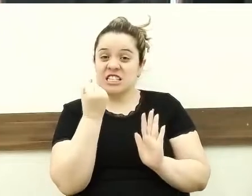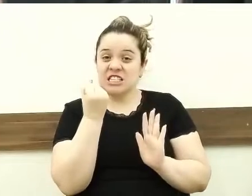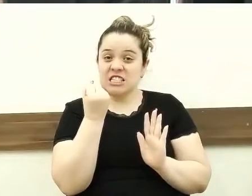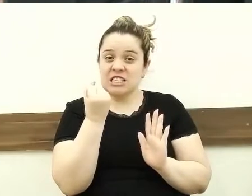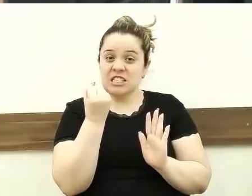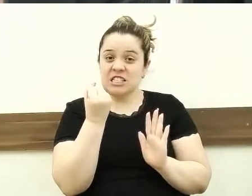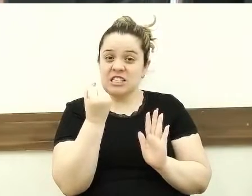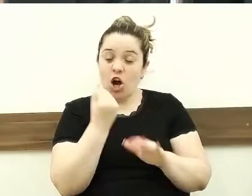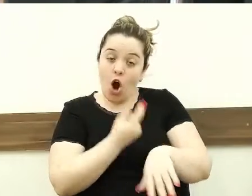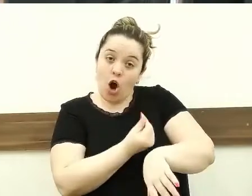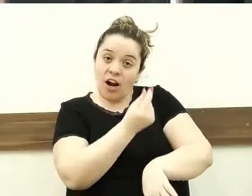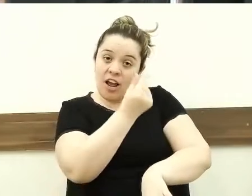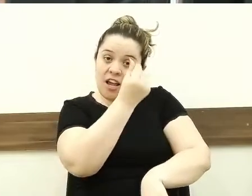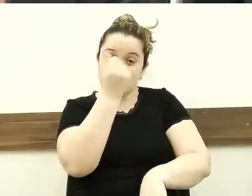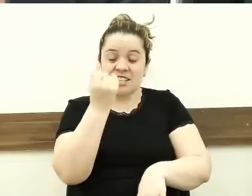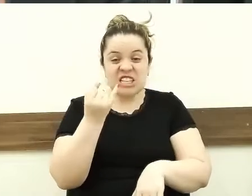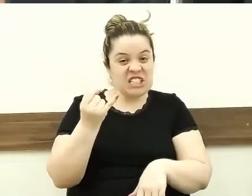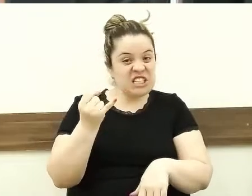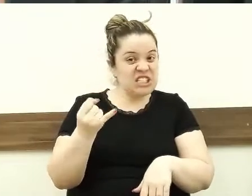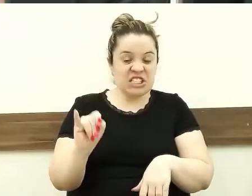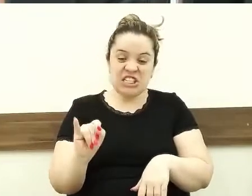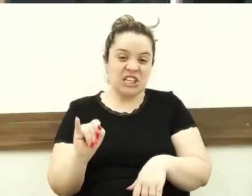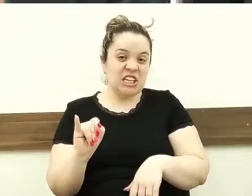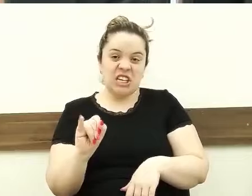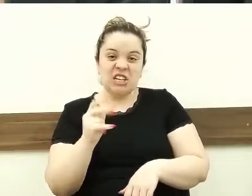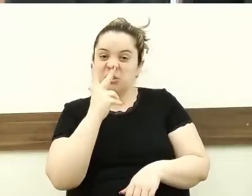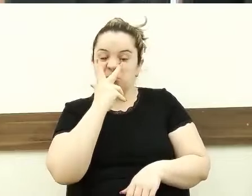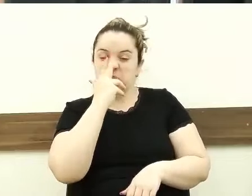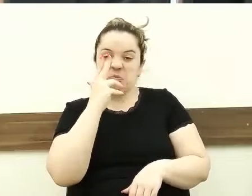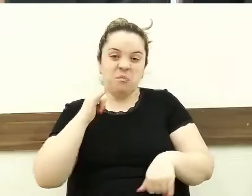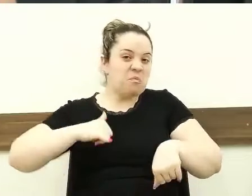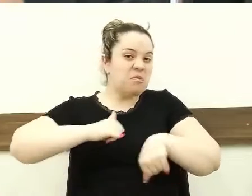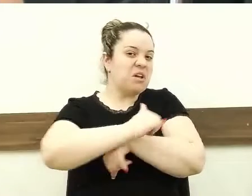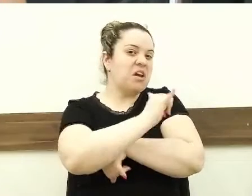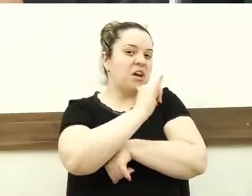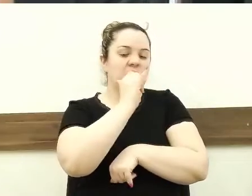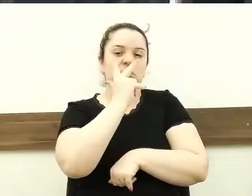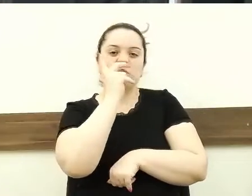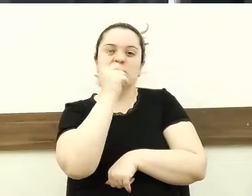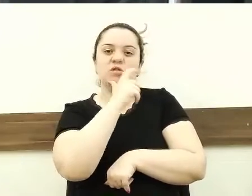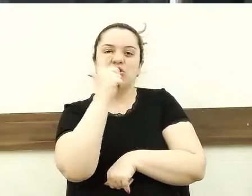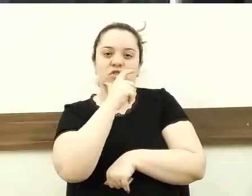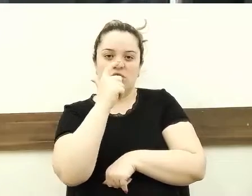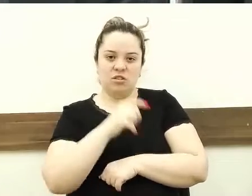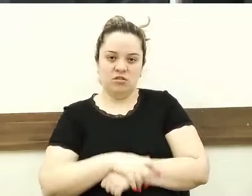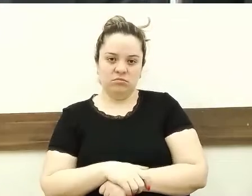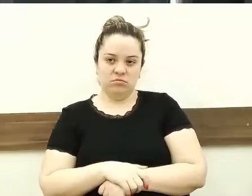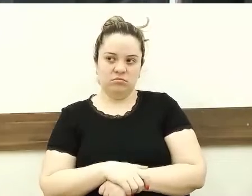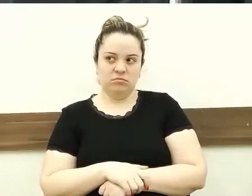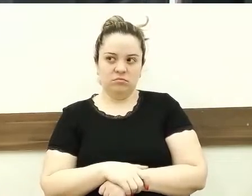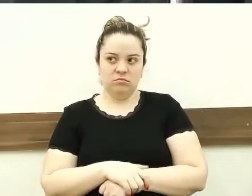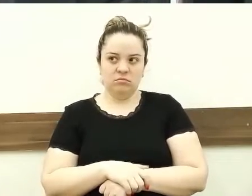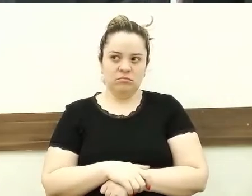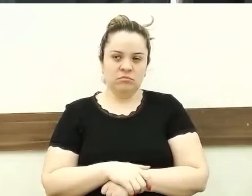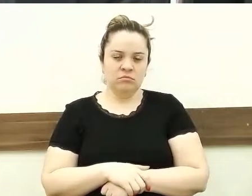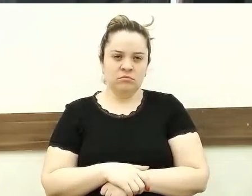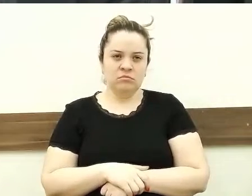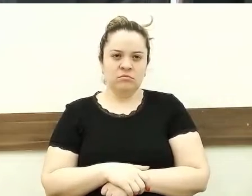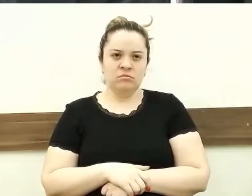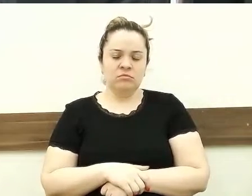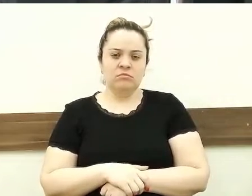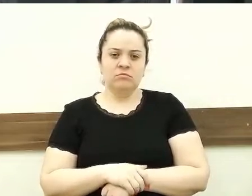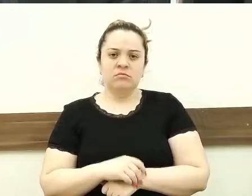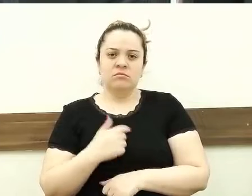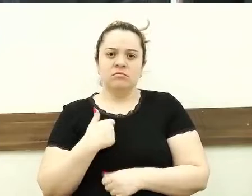Eu gostaria aqui, meus amigos, de tocar também num assunto. Alguns meses atrás